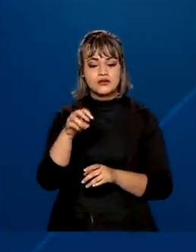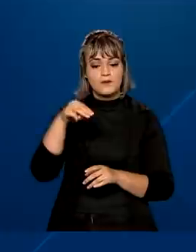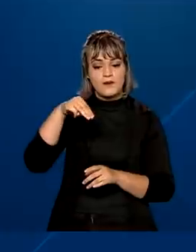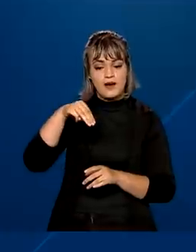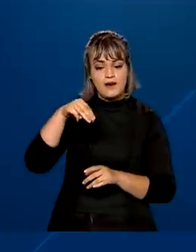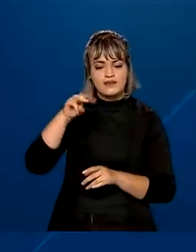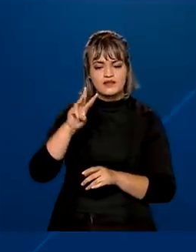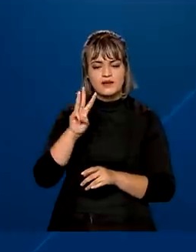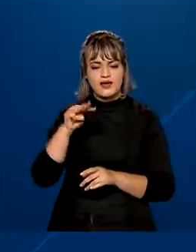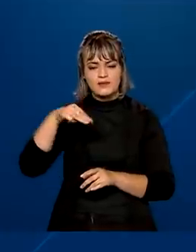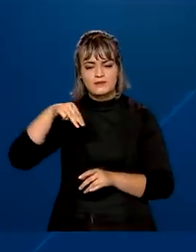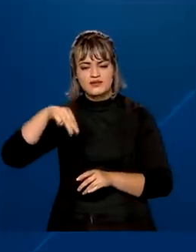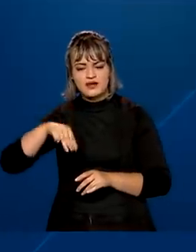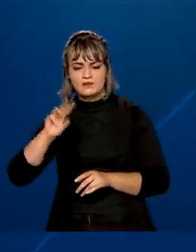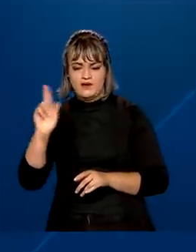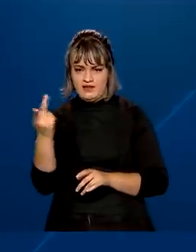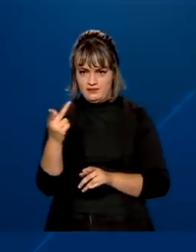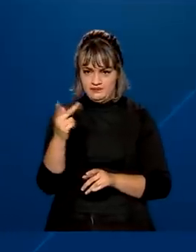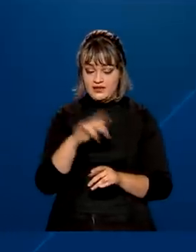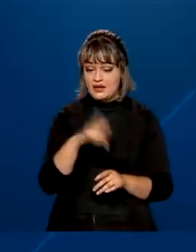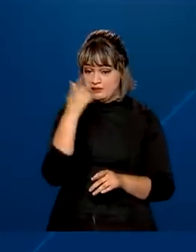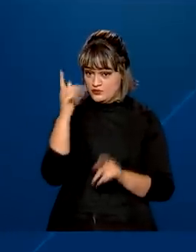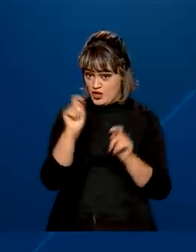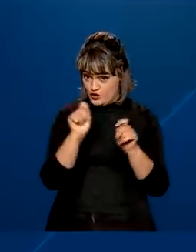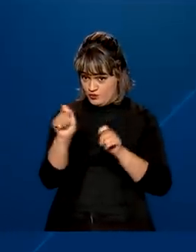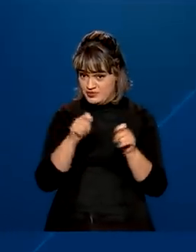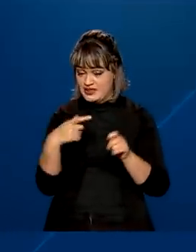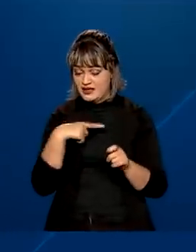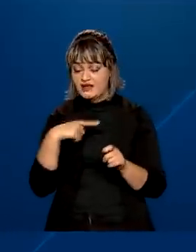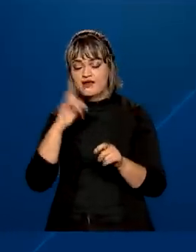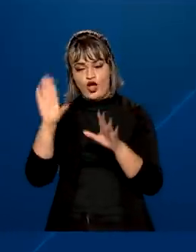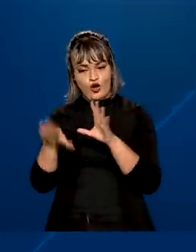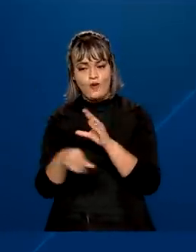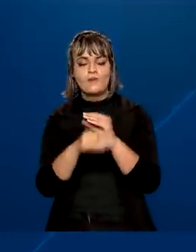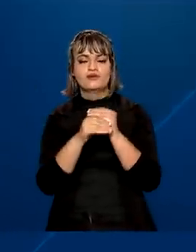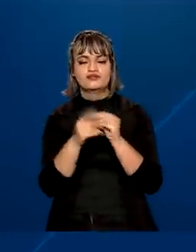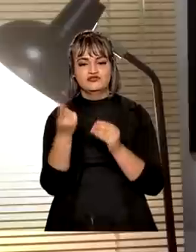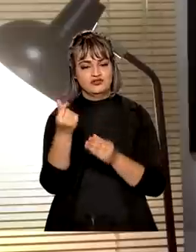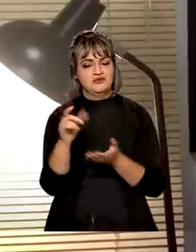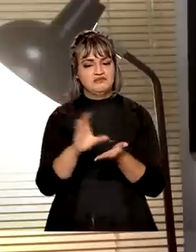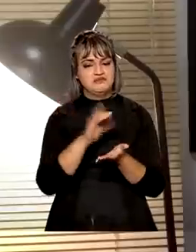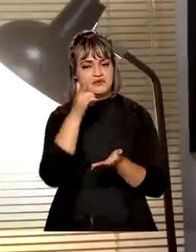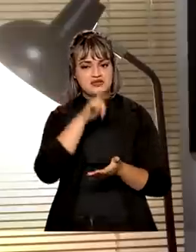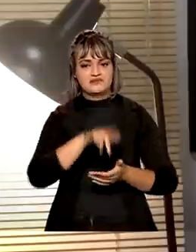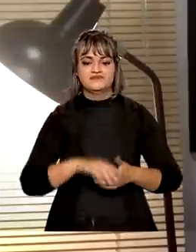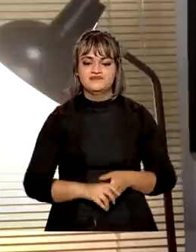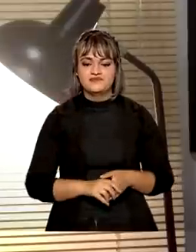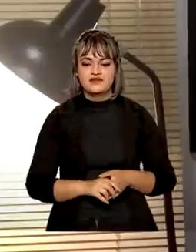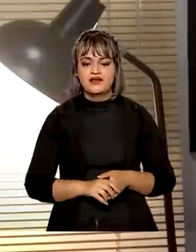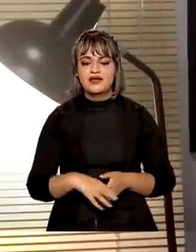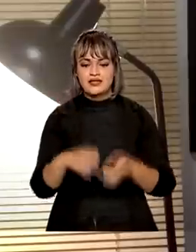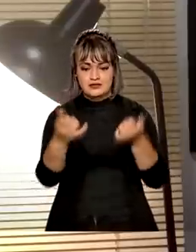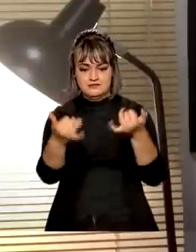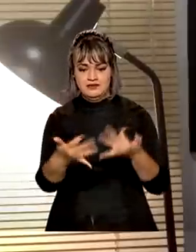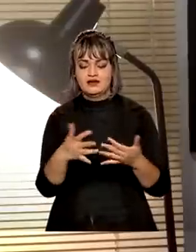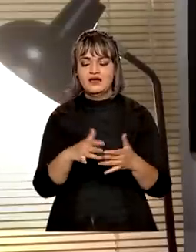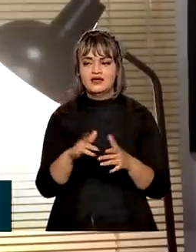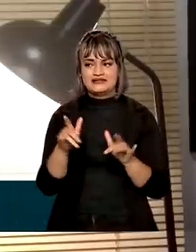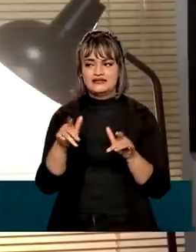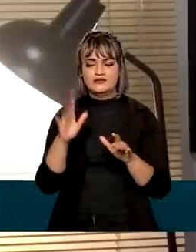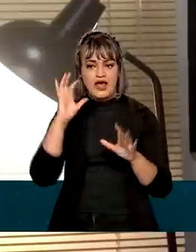de economia por hora. Quem economizar vai ter compensação financeira. Enquanto a situação não se